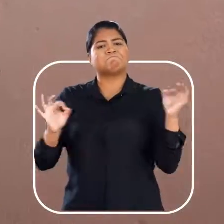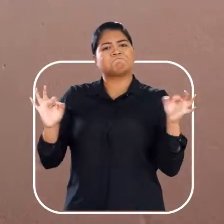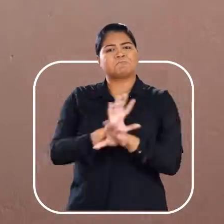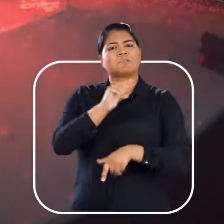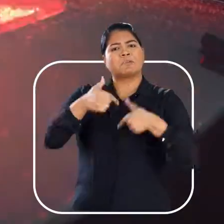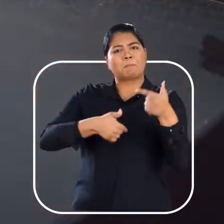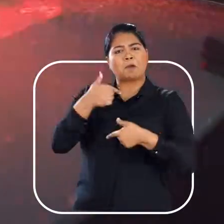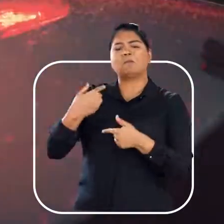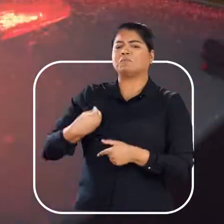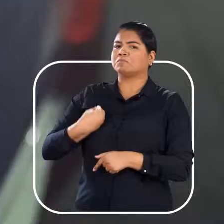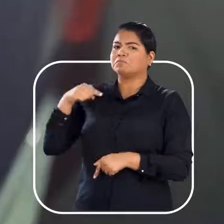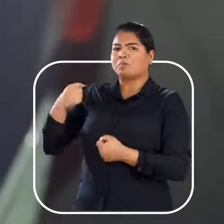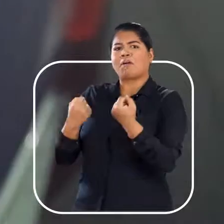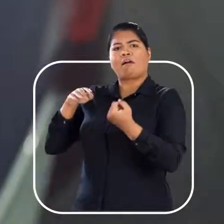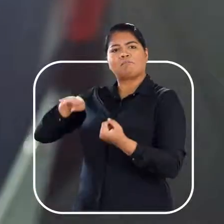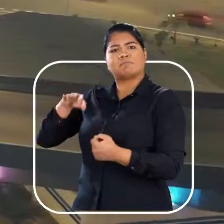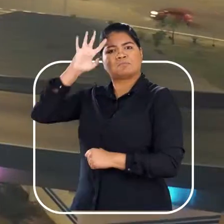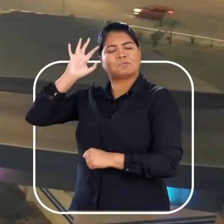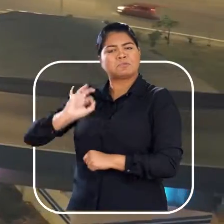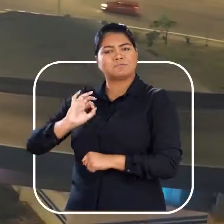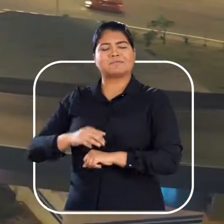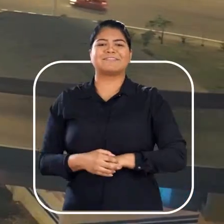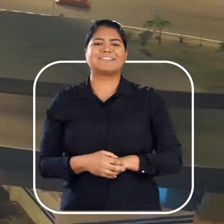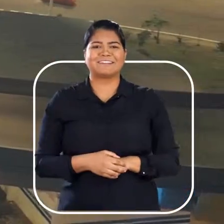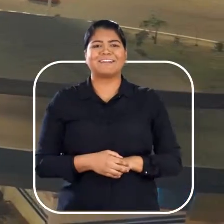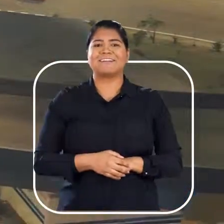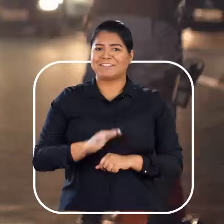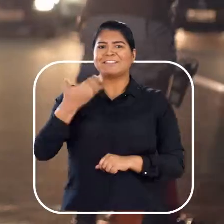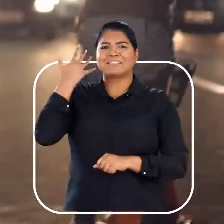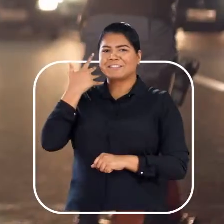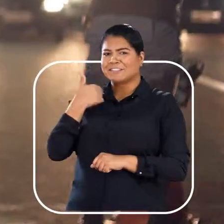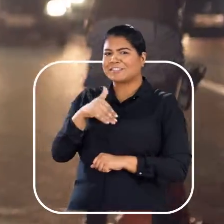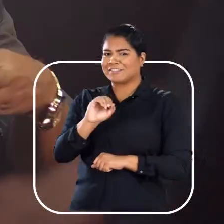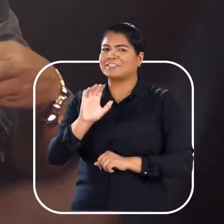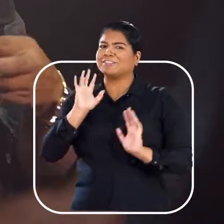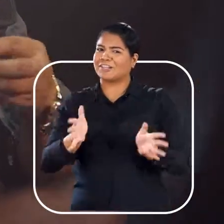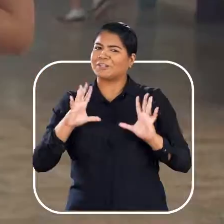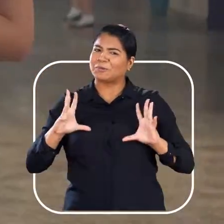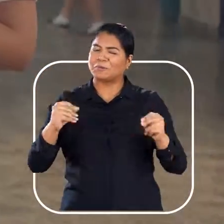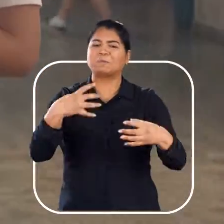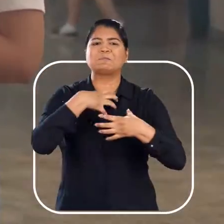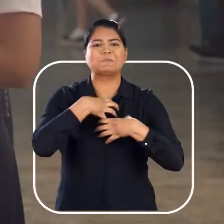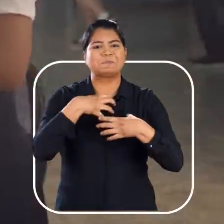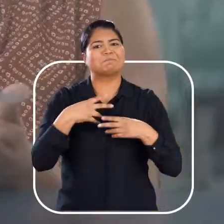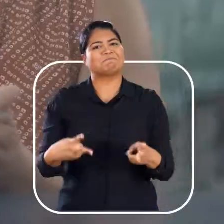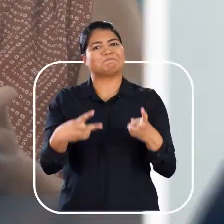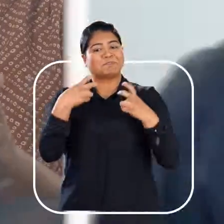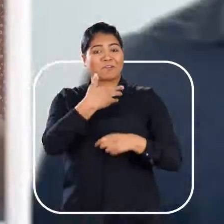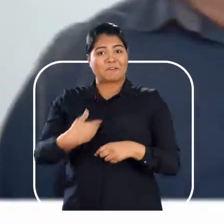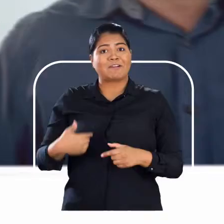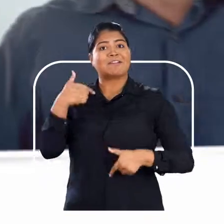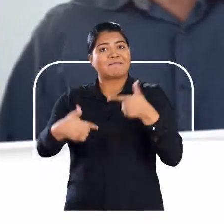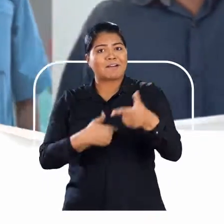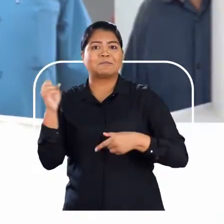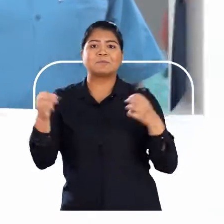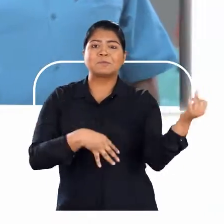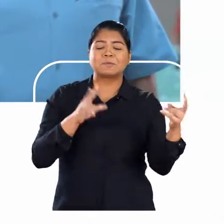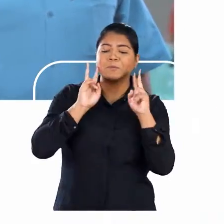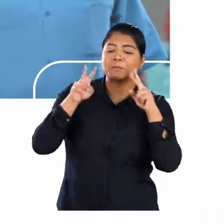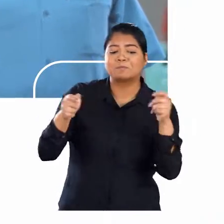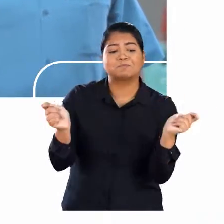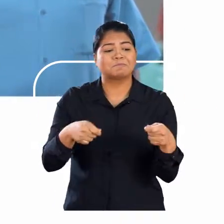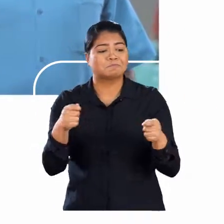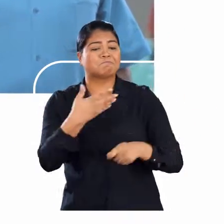Quando saio pro meu trabalho, com a presença da viatura, né? Já passaram 100 dias, todo mundo percebeu O governo trabalhou, o